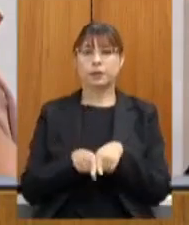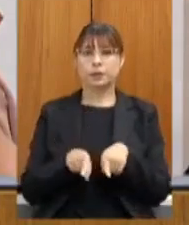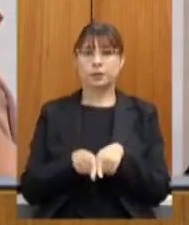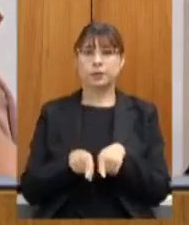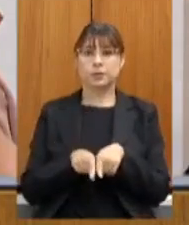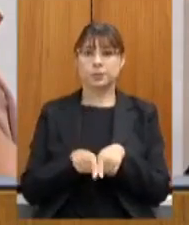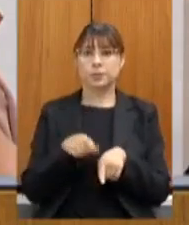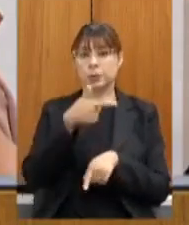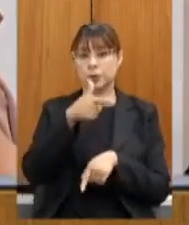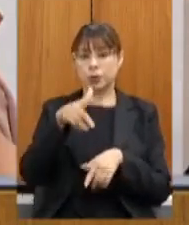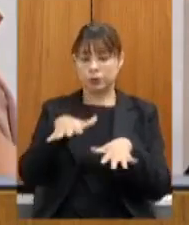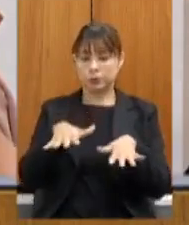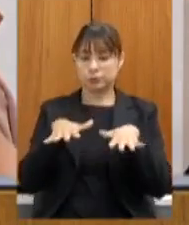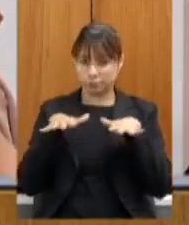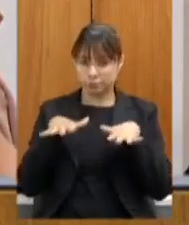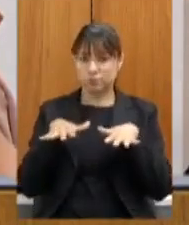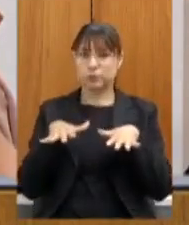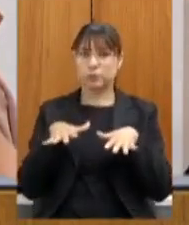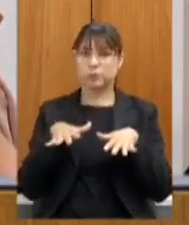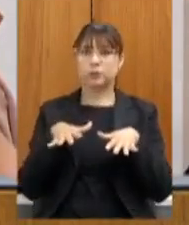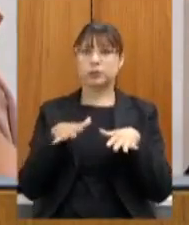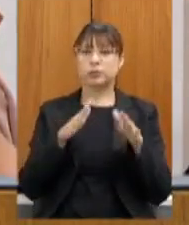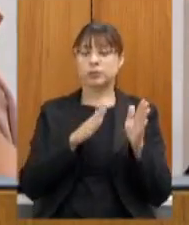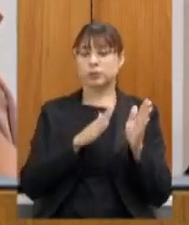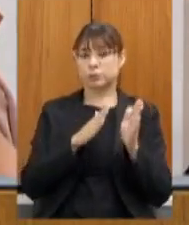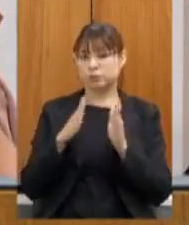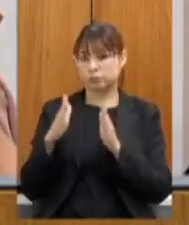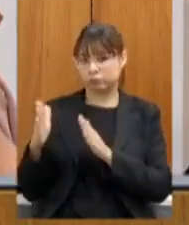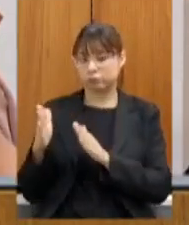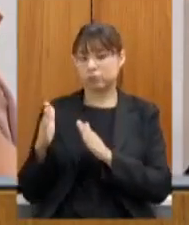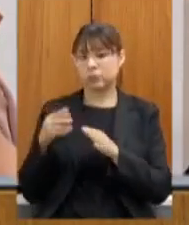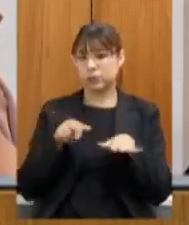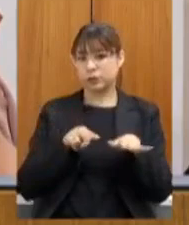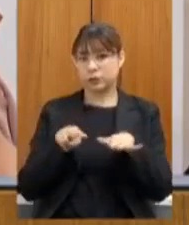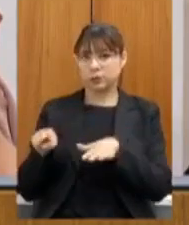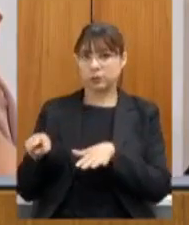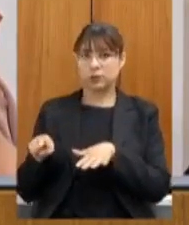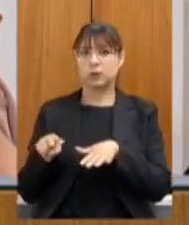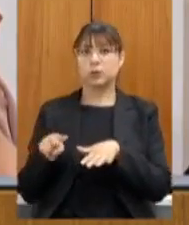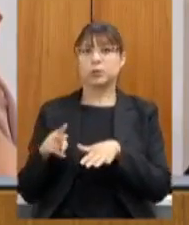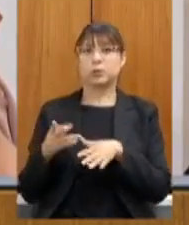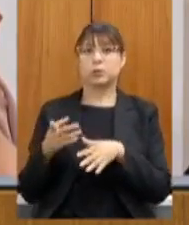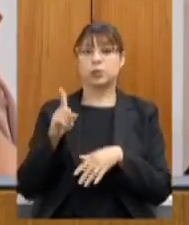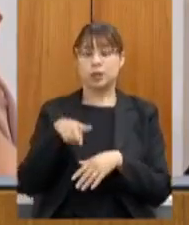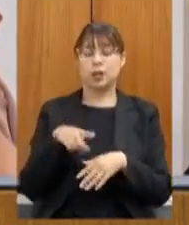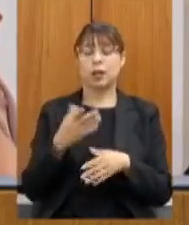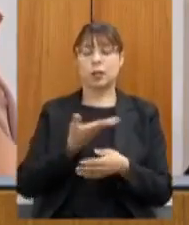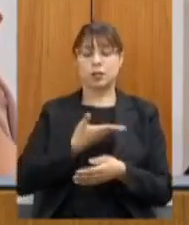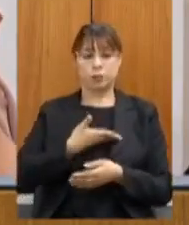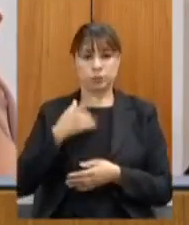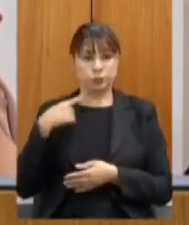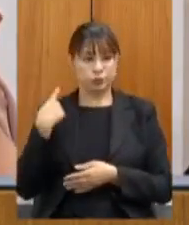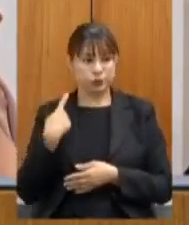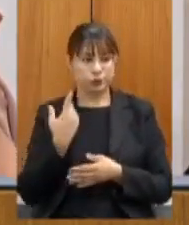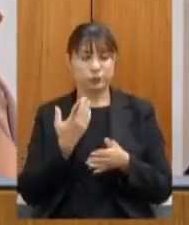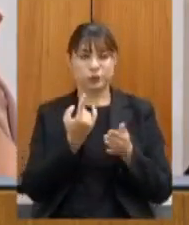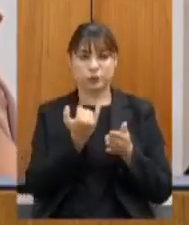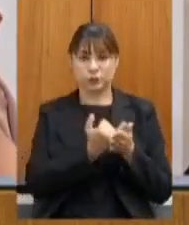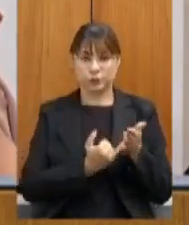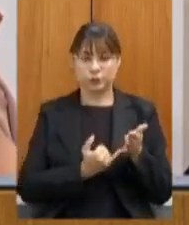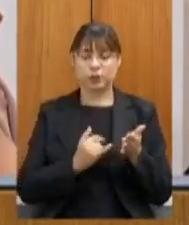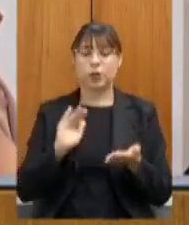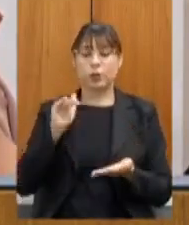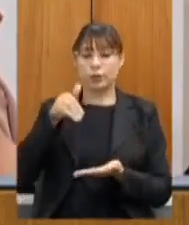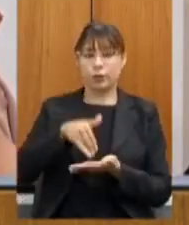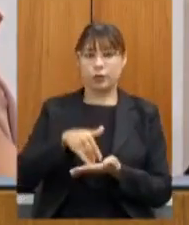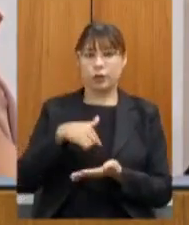audiências realizadas no decorrer da semana nós ouviremos os colegas inscritos e ao final faço as